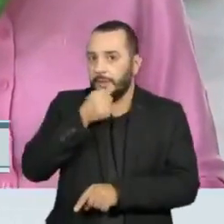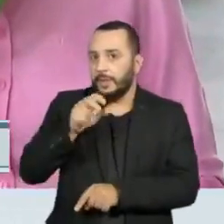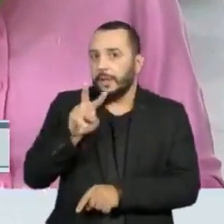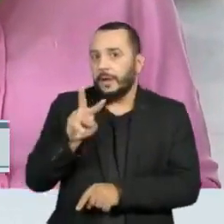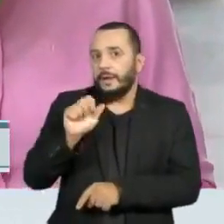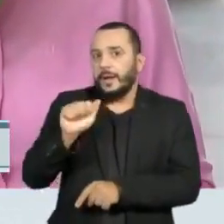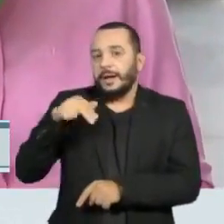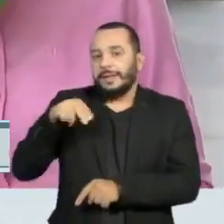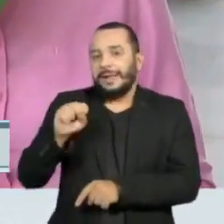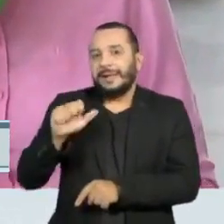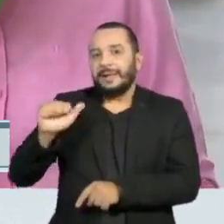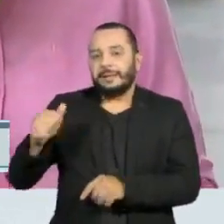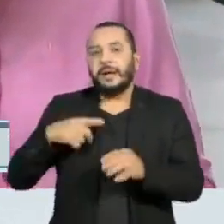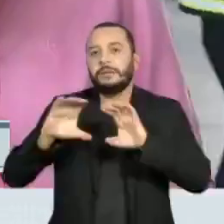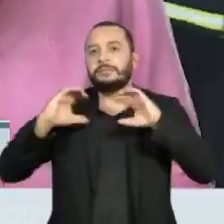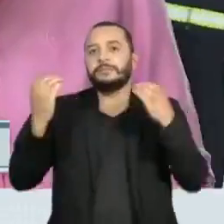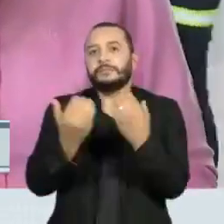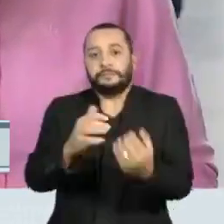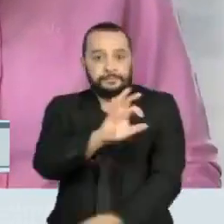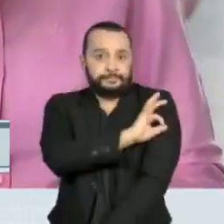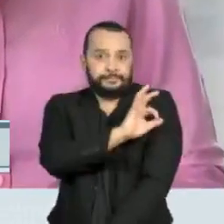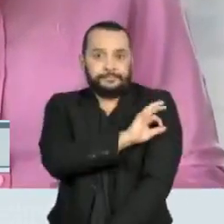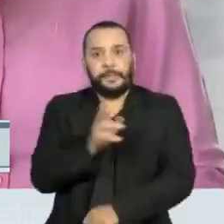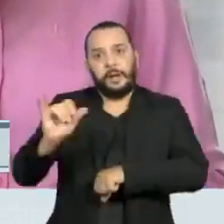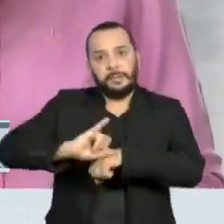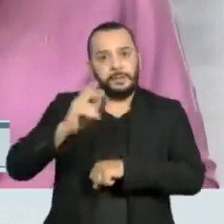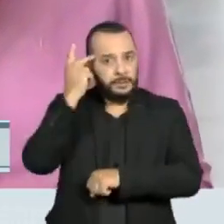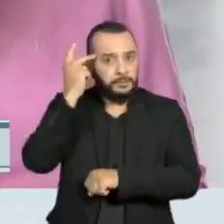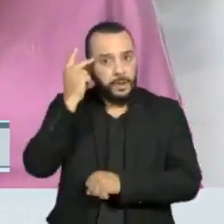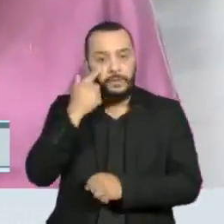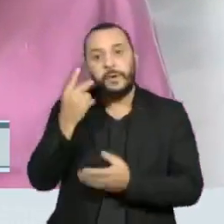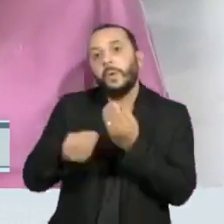ao estádio do Pacaembu, na capital, e acompanha. Boa tarde, Vanessa.